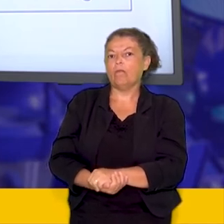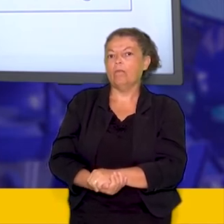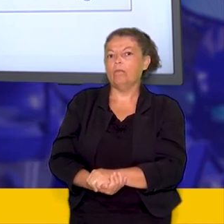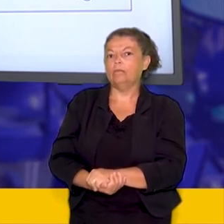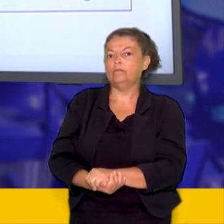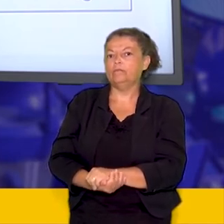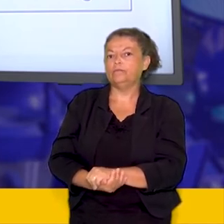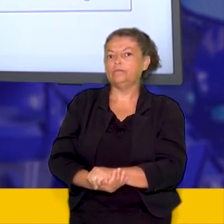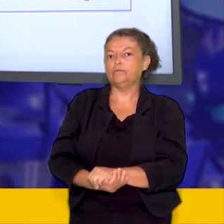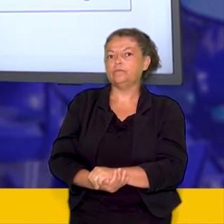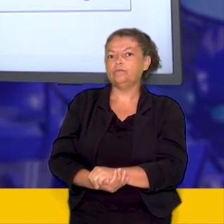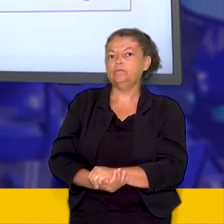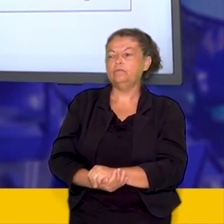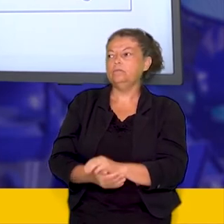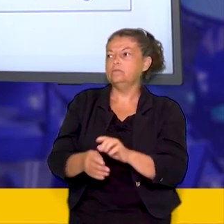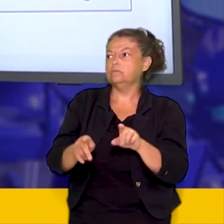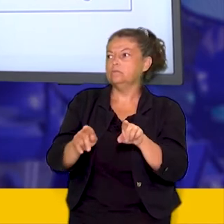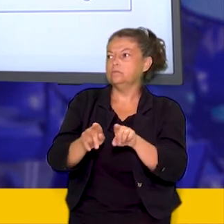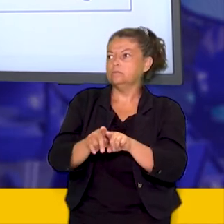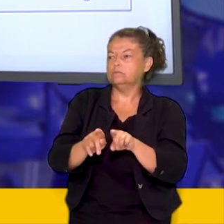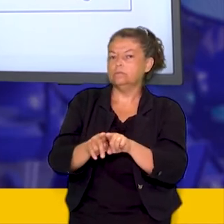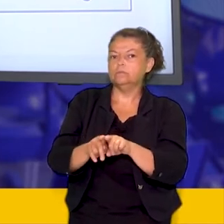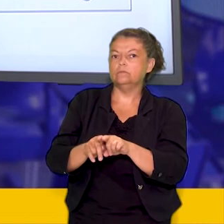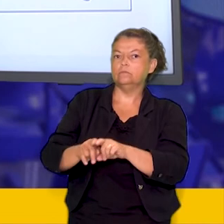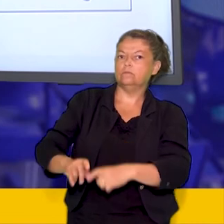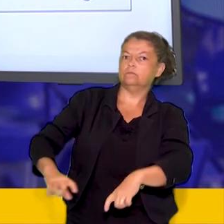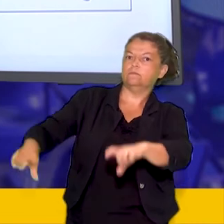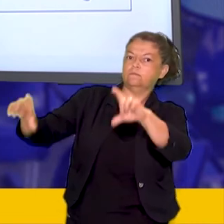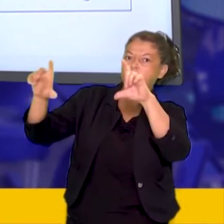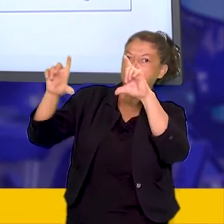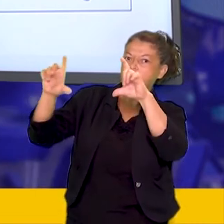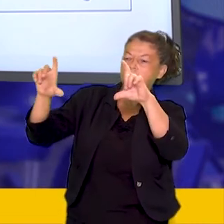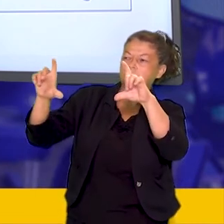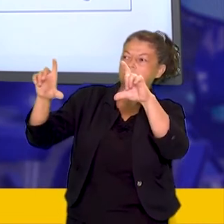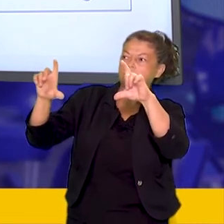o monopólio em determinado momento da história